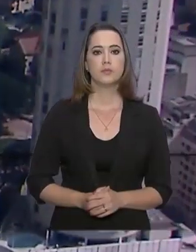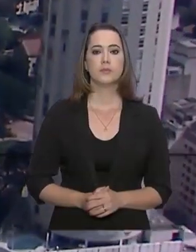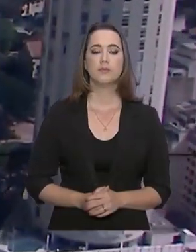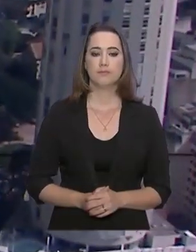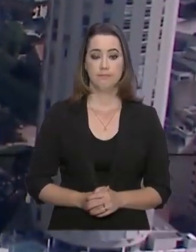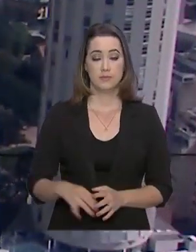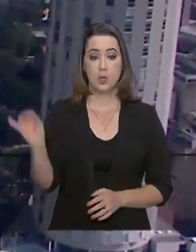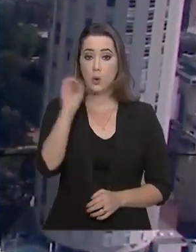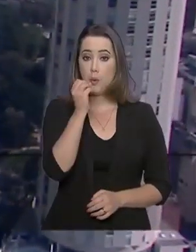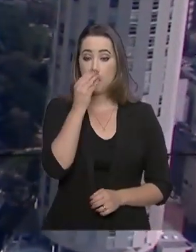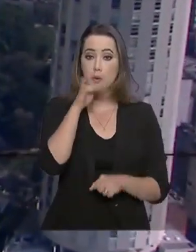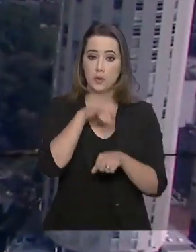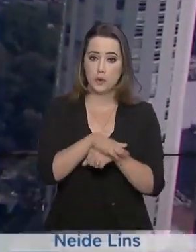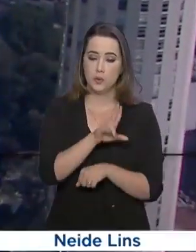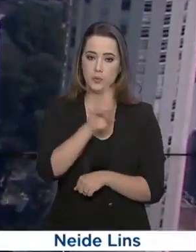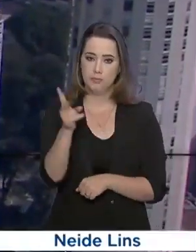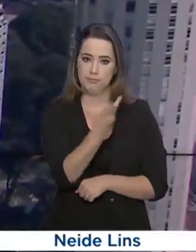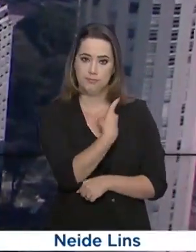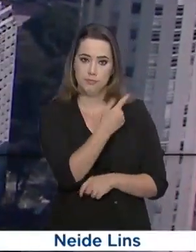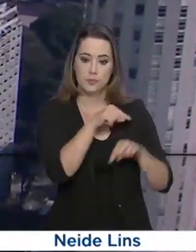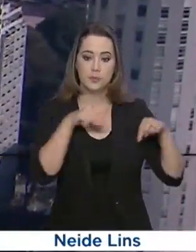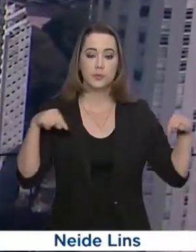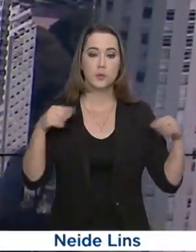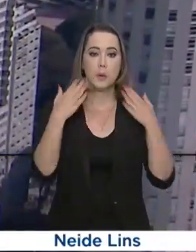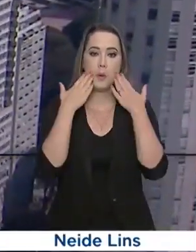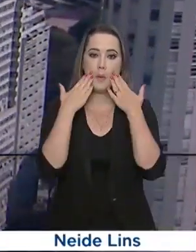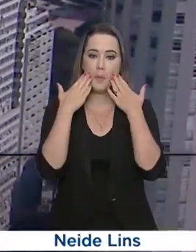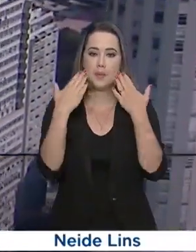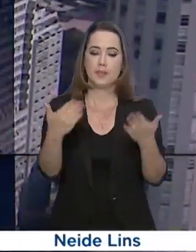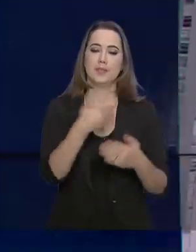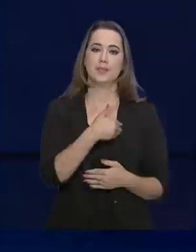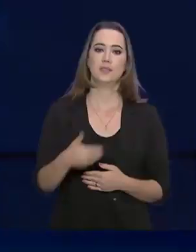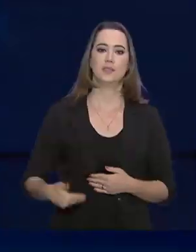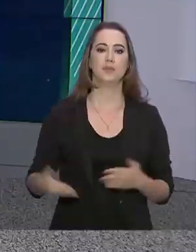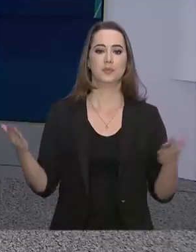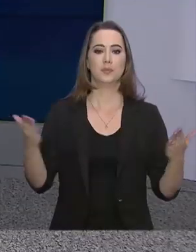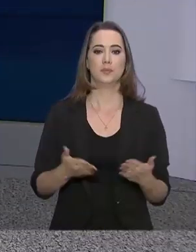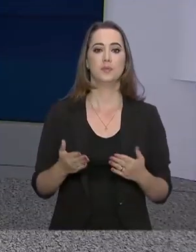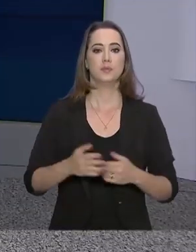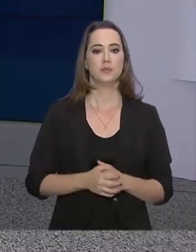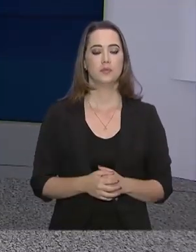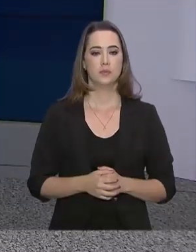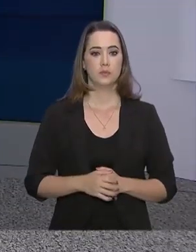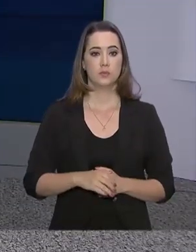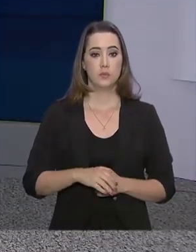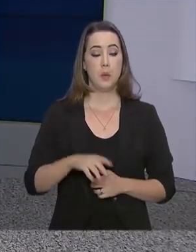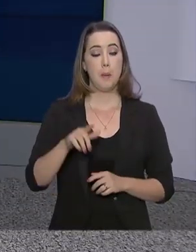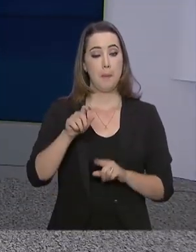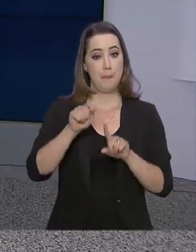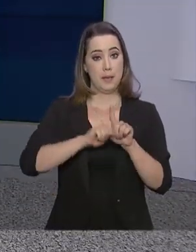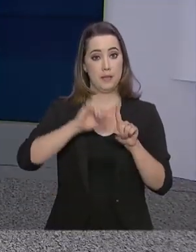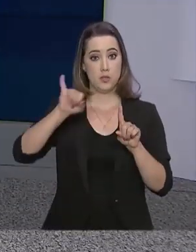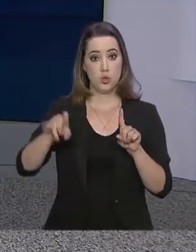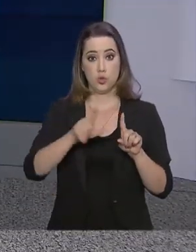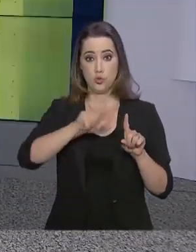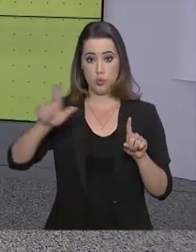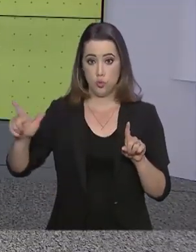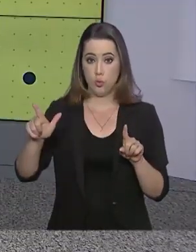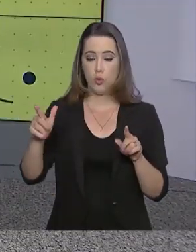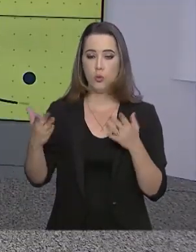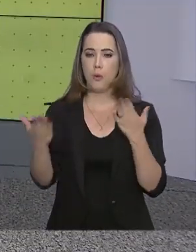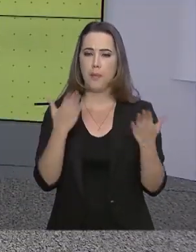Olá, boa noite, eu sou Lilian Reis e já está no ar o Governo Agora. Em julho, a balança comercial